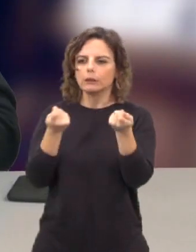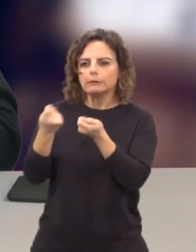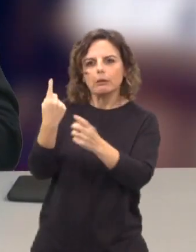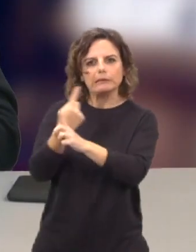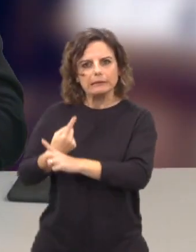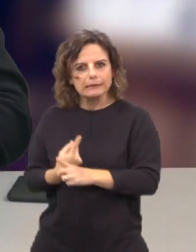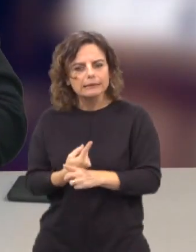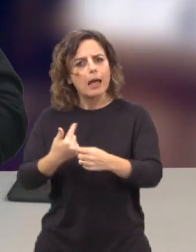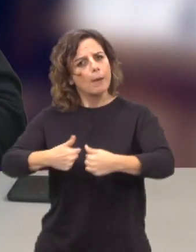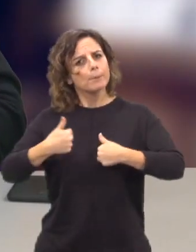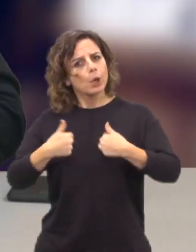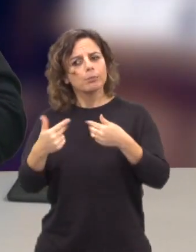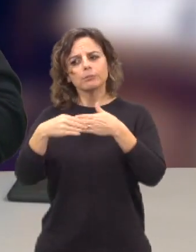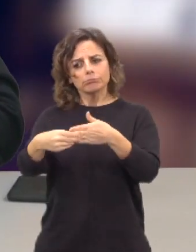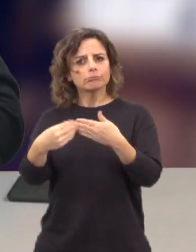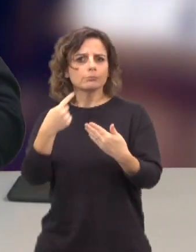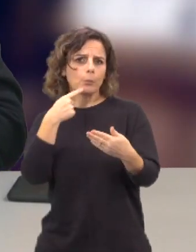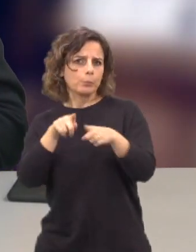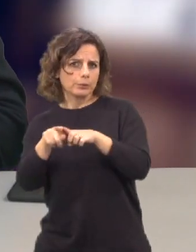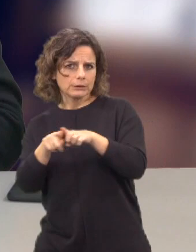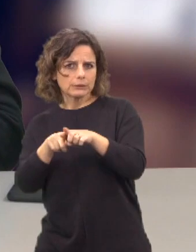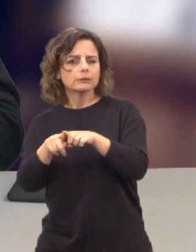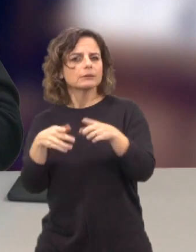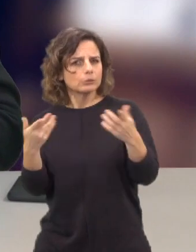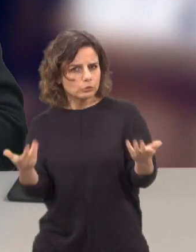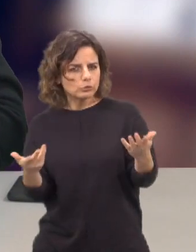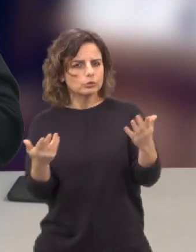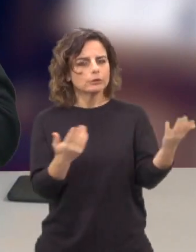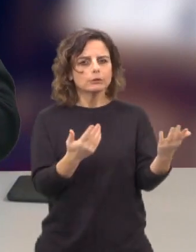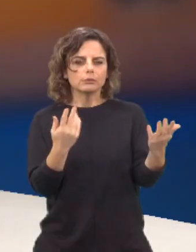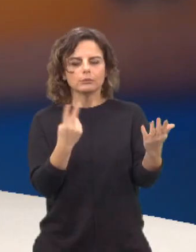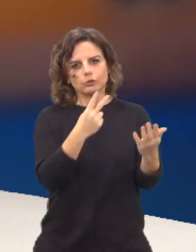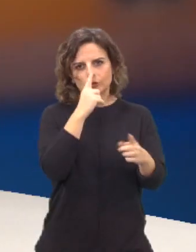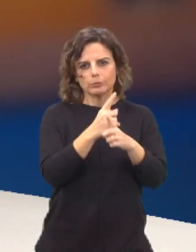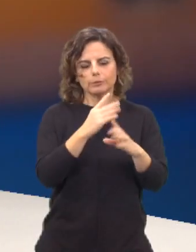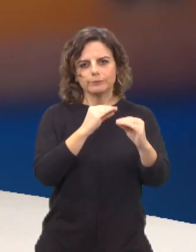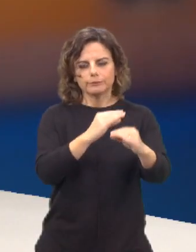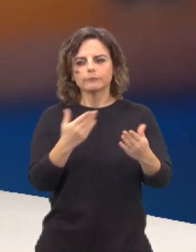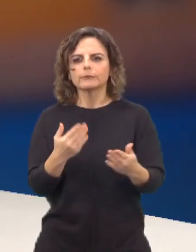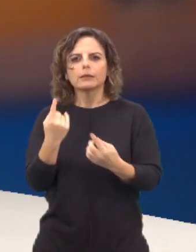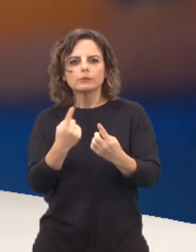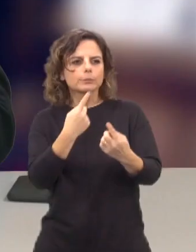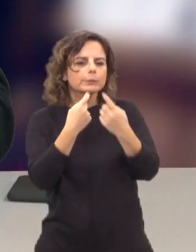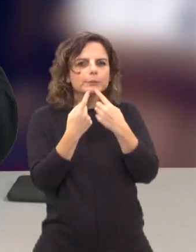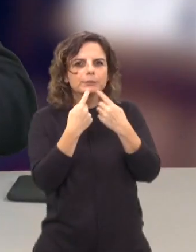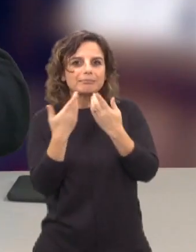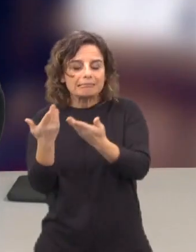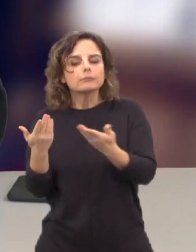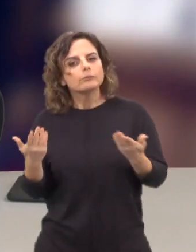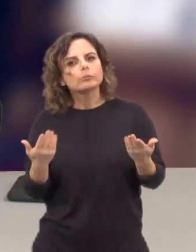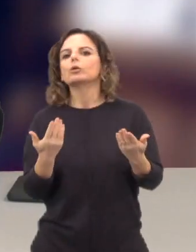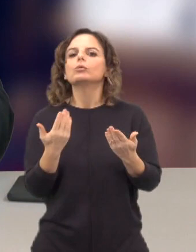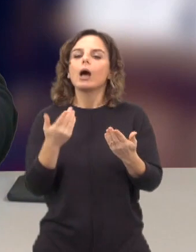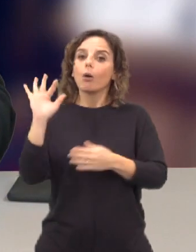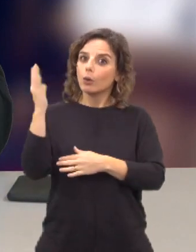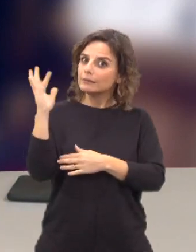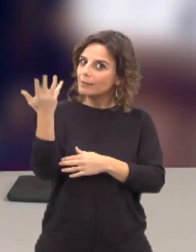organizações, dos nossos próprios dirigentes políticos que se associam e visitam e são questionados por isso e, portanto, mesmo